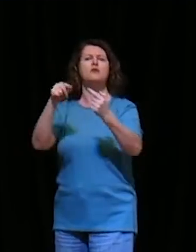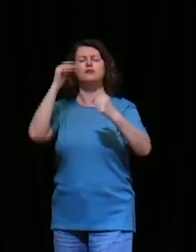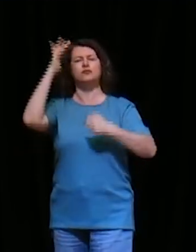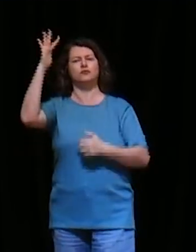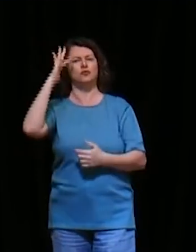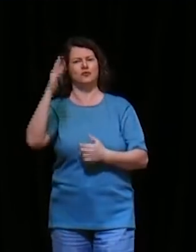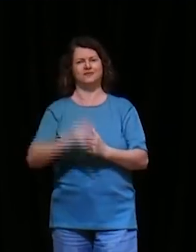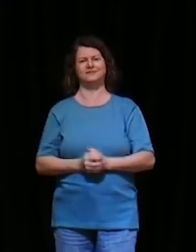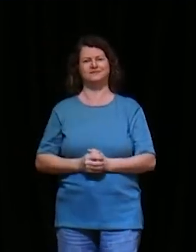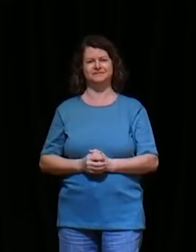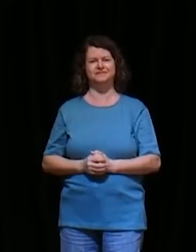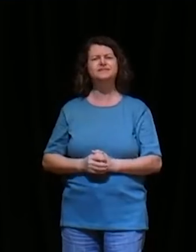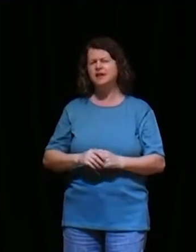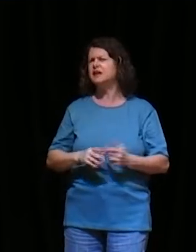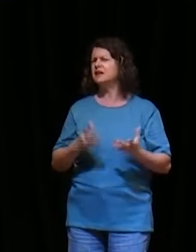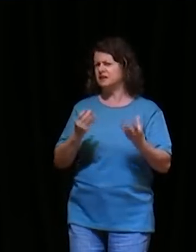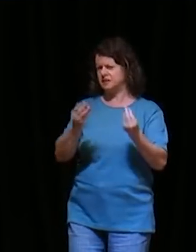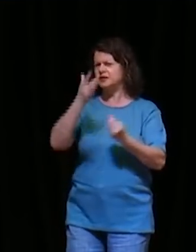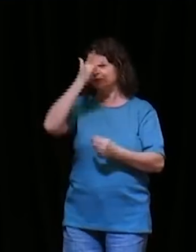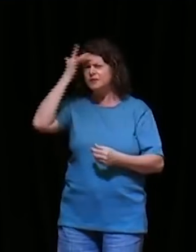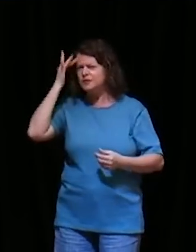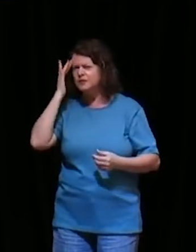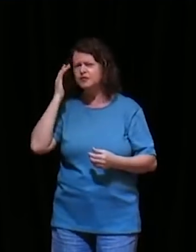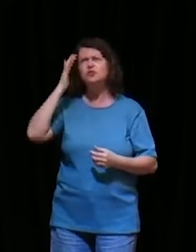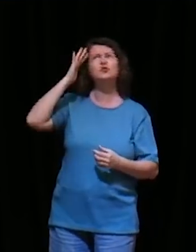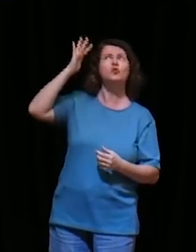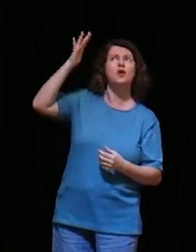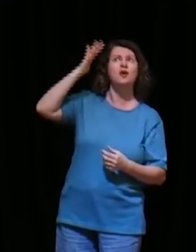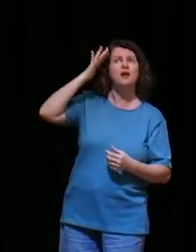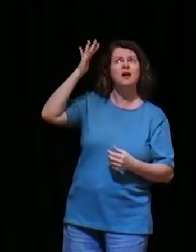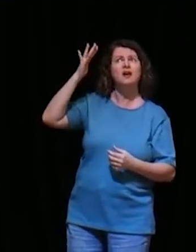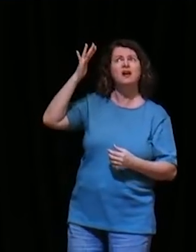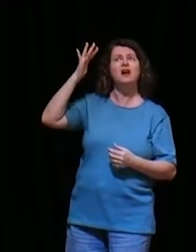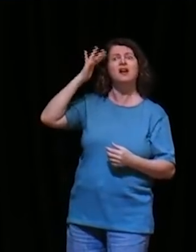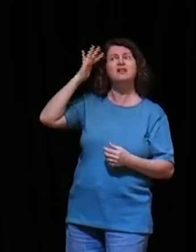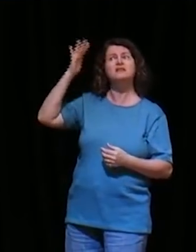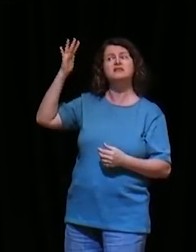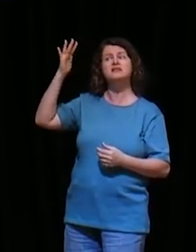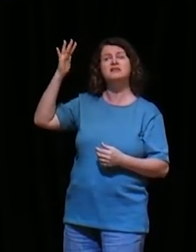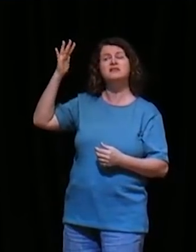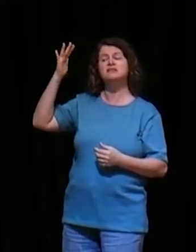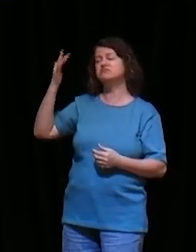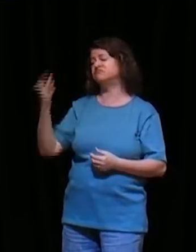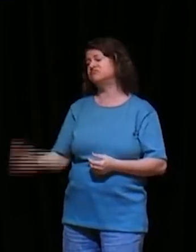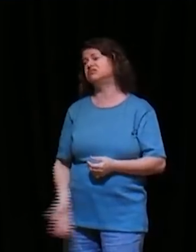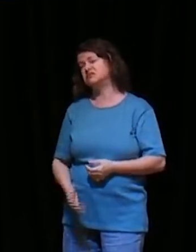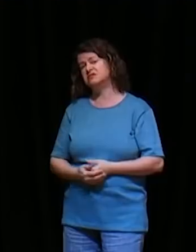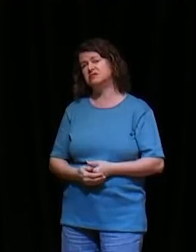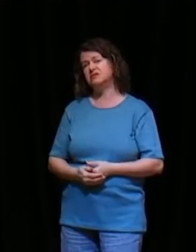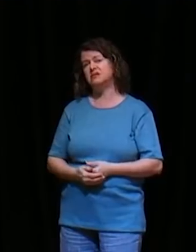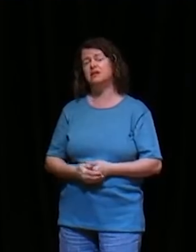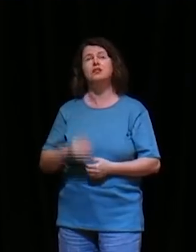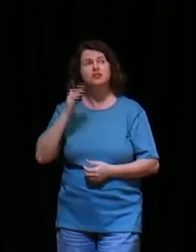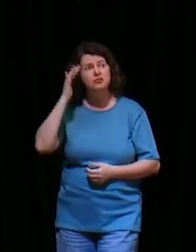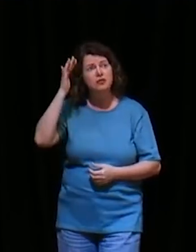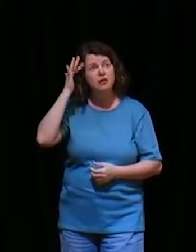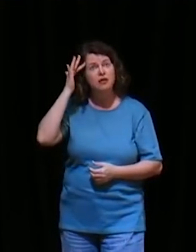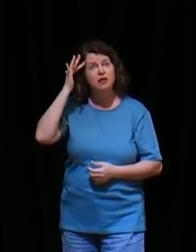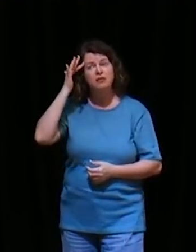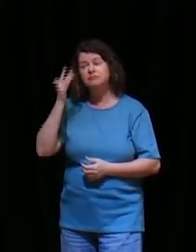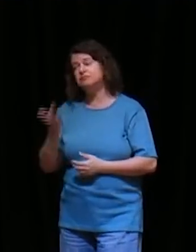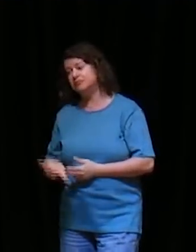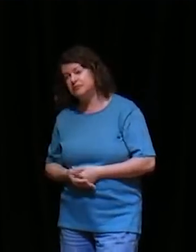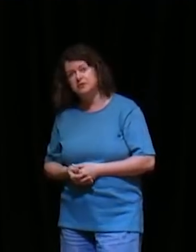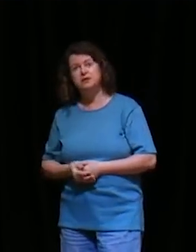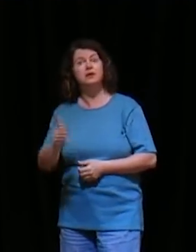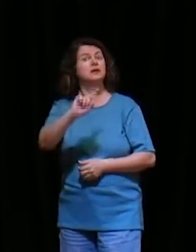sonhando, e desistindo do sonho, a oração, ela anima a gente, para a gente continuar vencendo, a oração, gente,